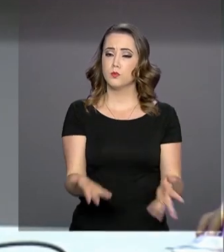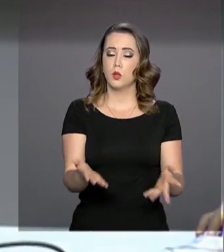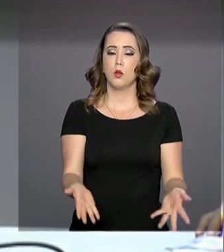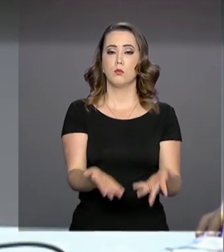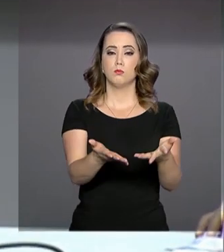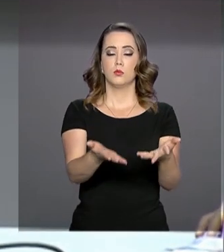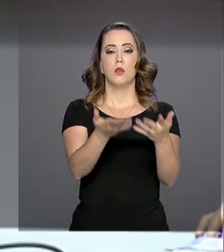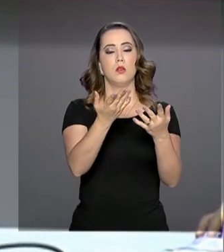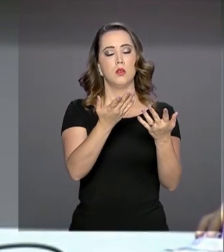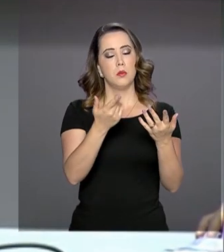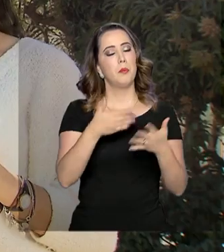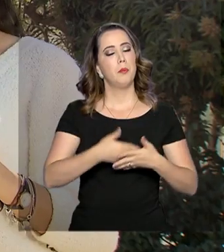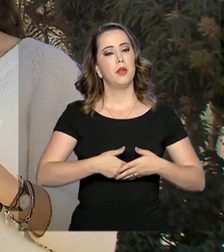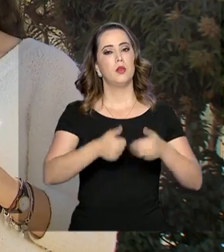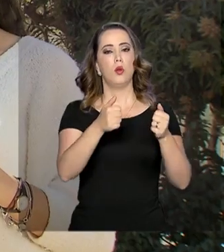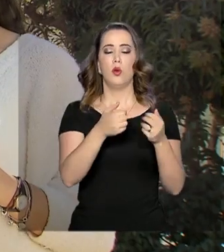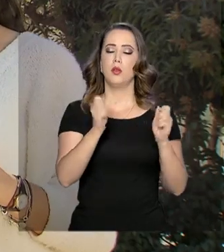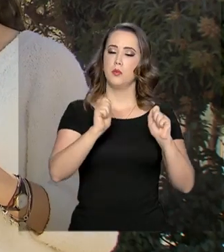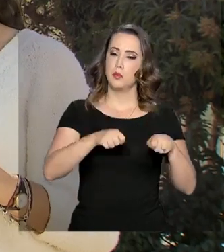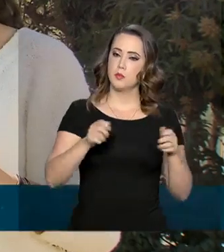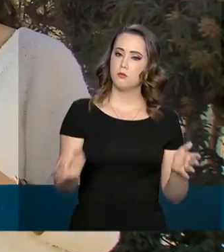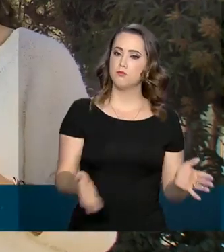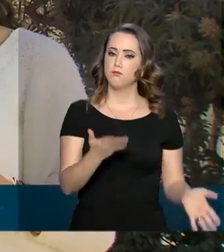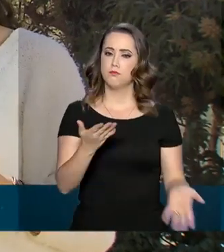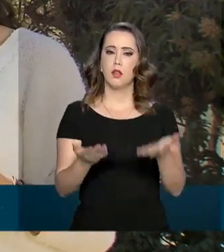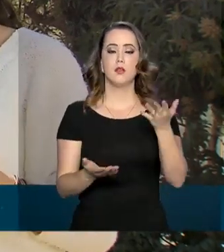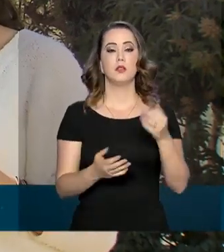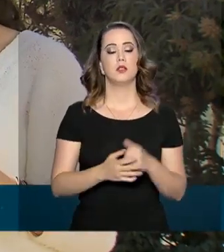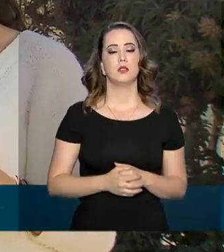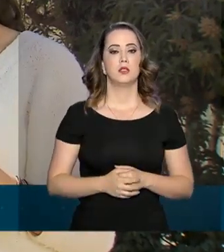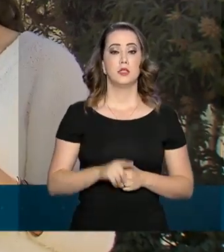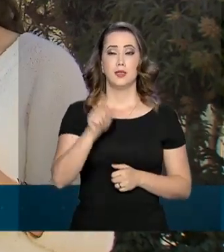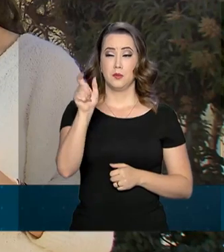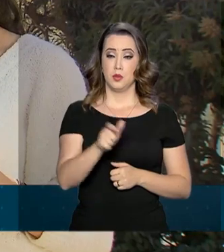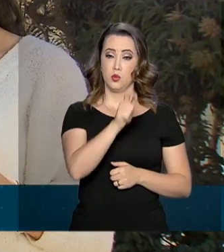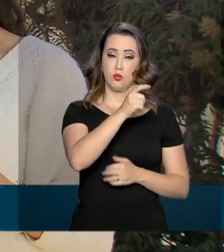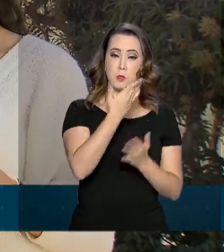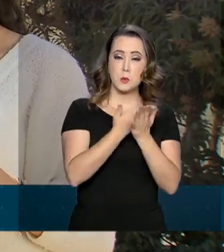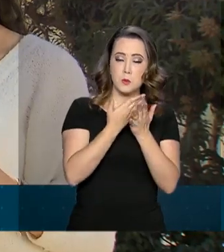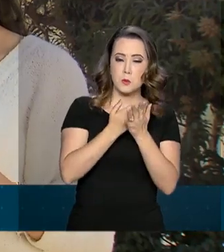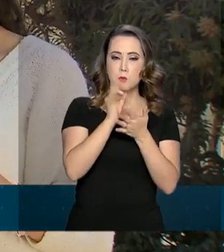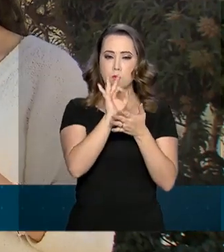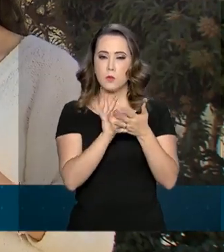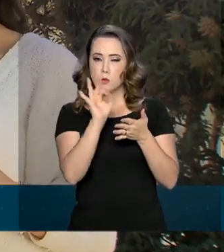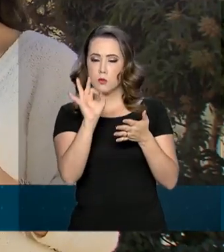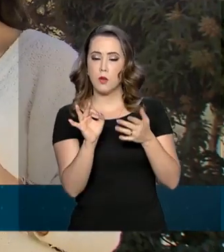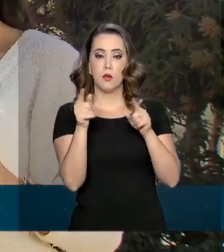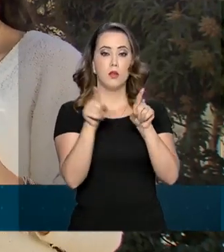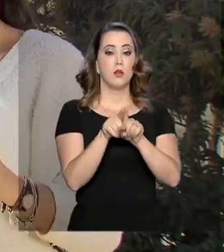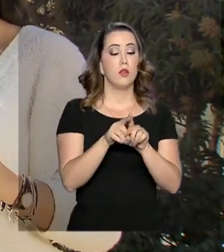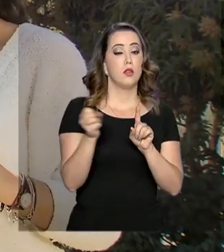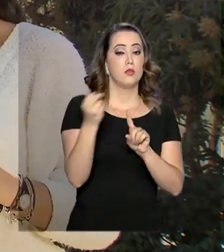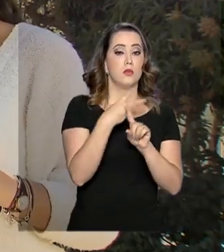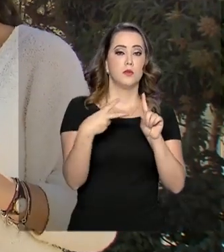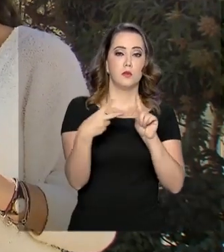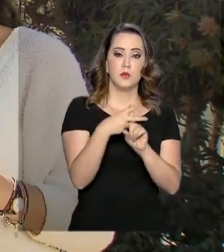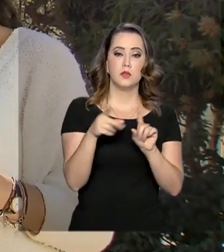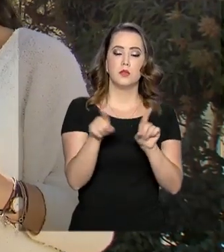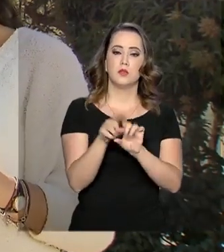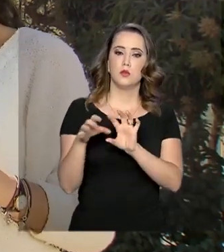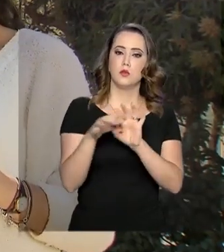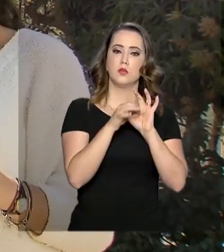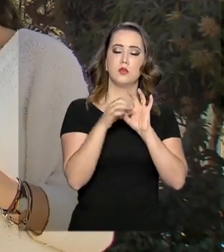impulsionem a produtividade. Para os analistas do governo, as novas regras para aposentadoria, aliadas a uma reforma